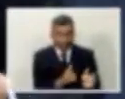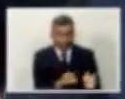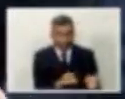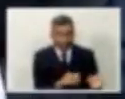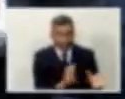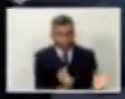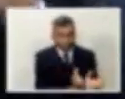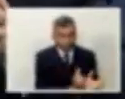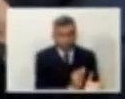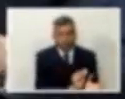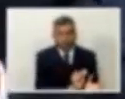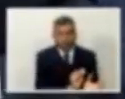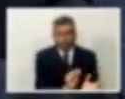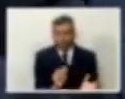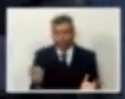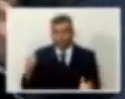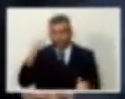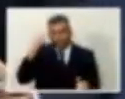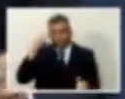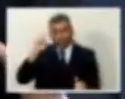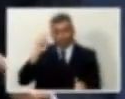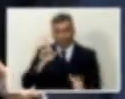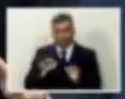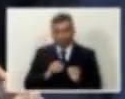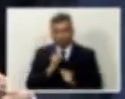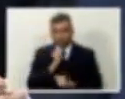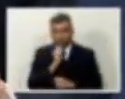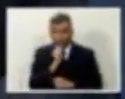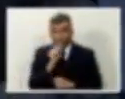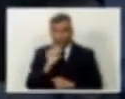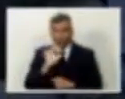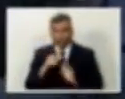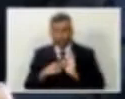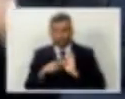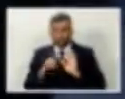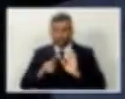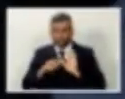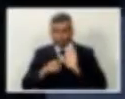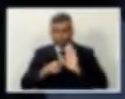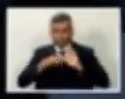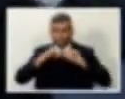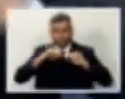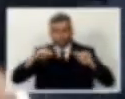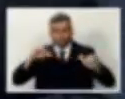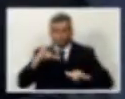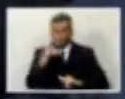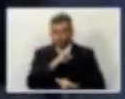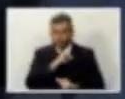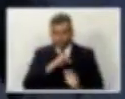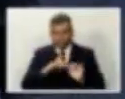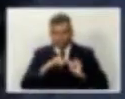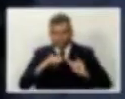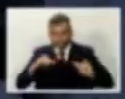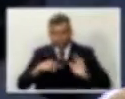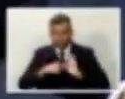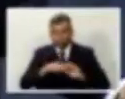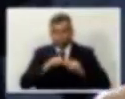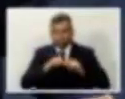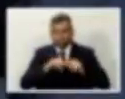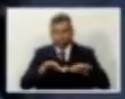Ele pegou lá uma oportunidade de marketing, como é tudo nessa prefeitura, e lançou. E depois